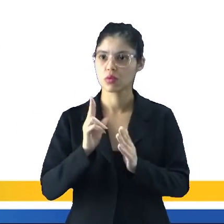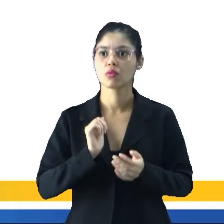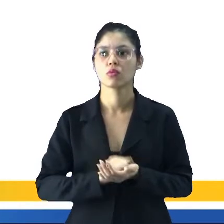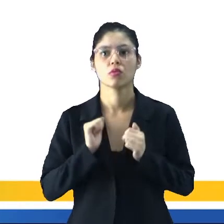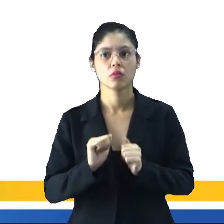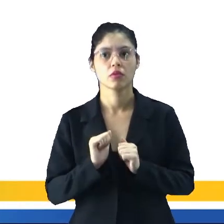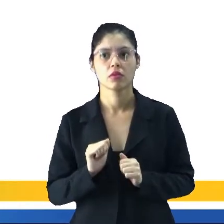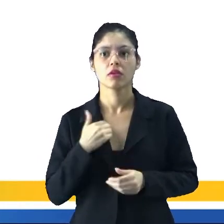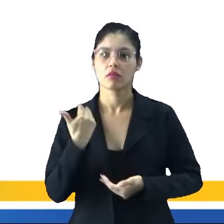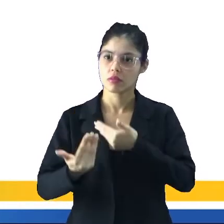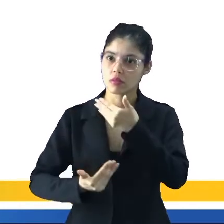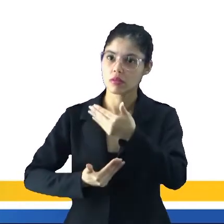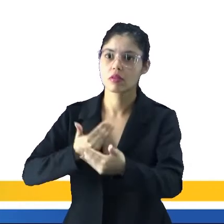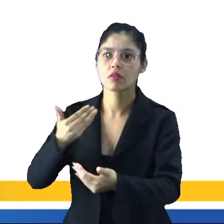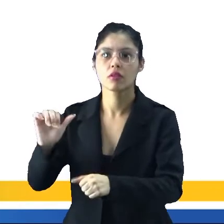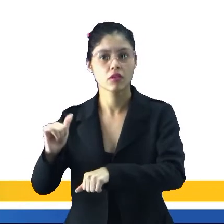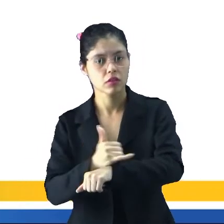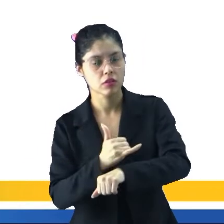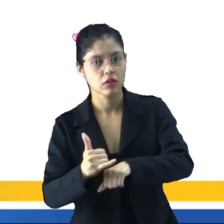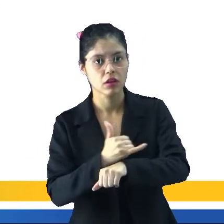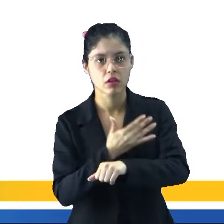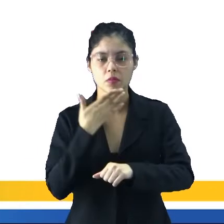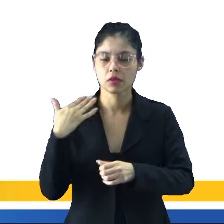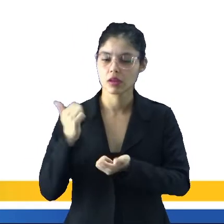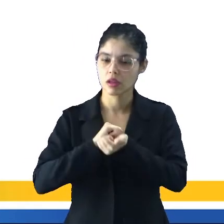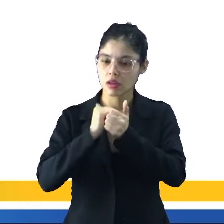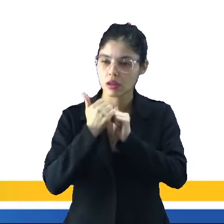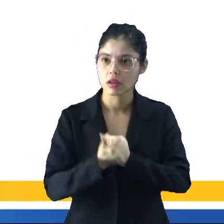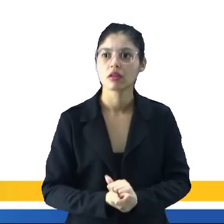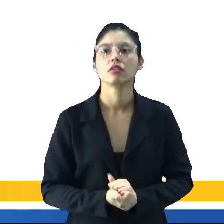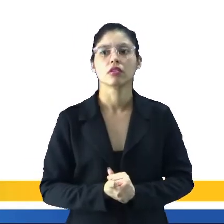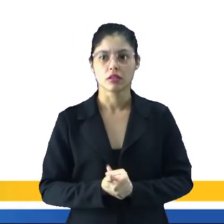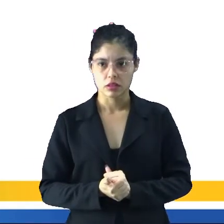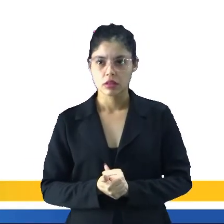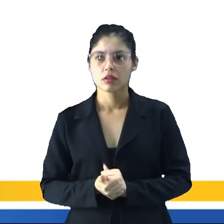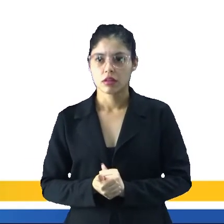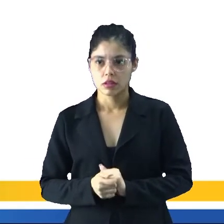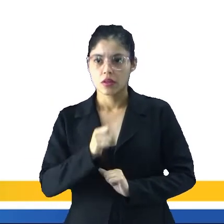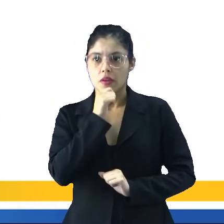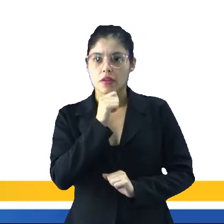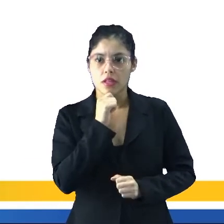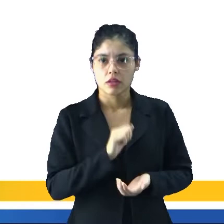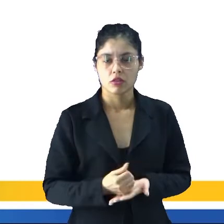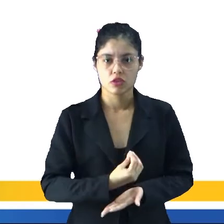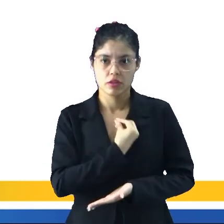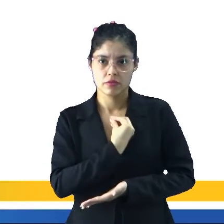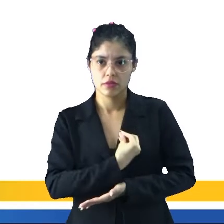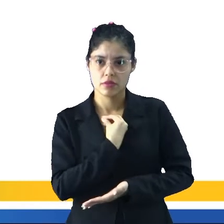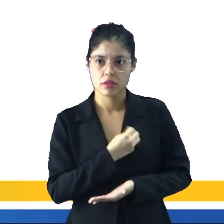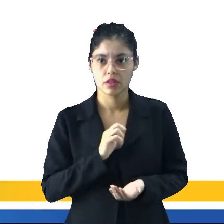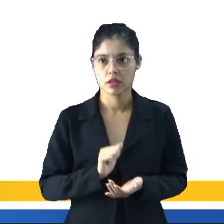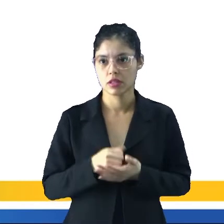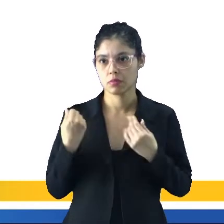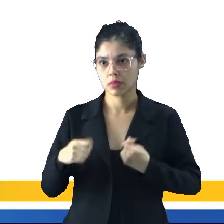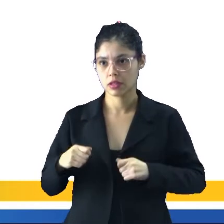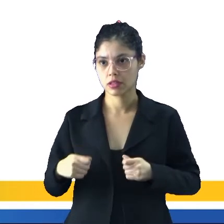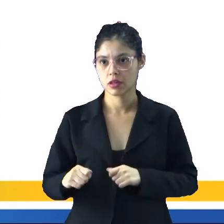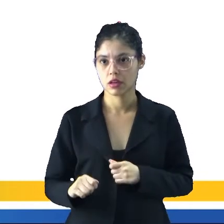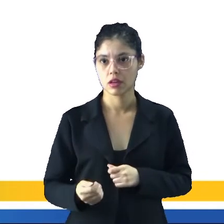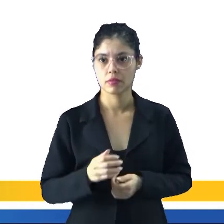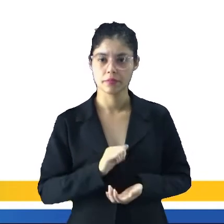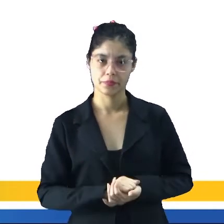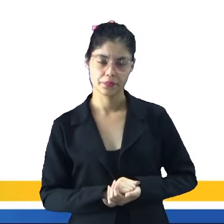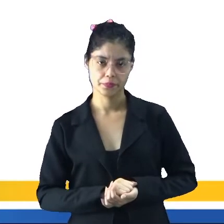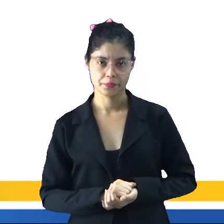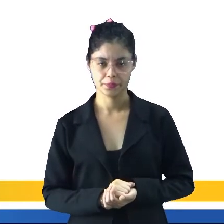tiveram que desenvolver estratégias de adaptação a cada um desses ecossistemas, de forma a obter os meios necessários para sua